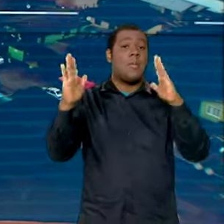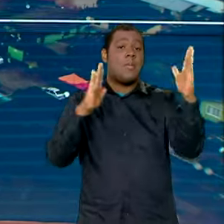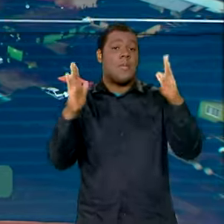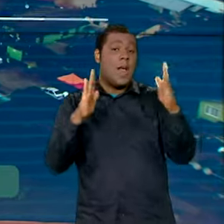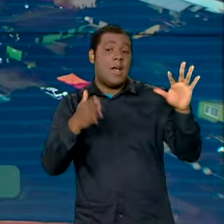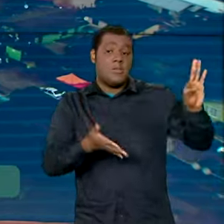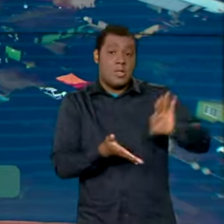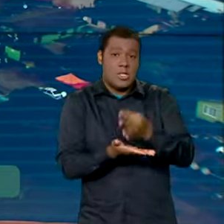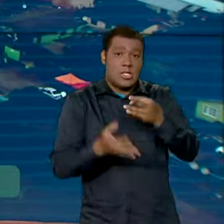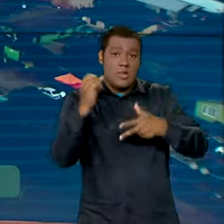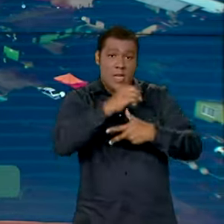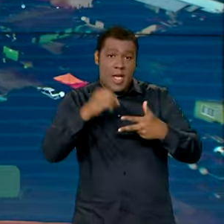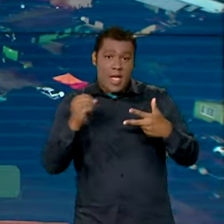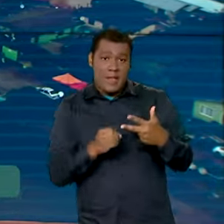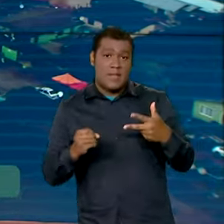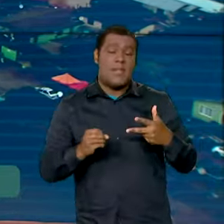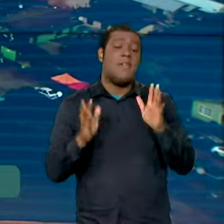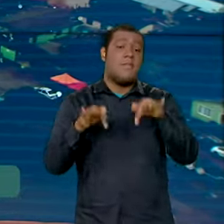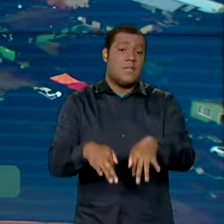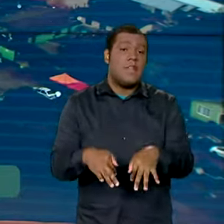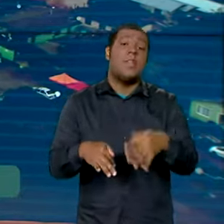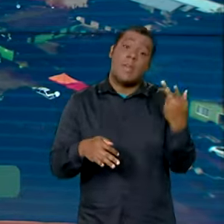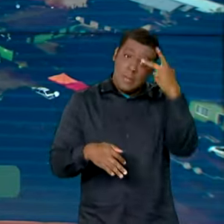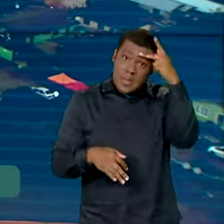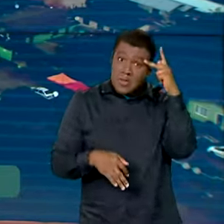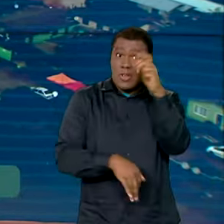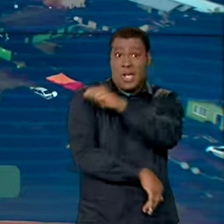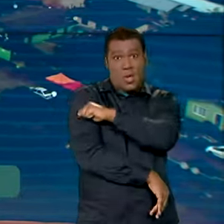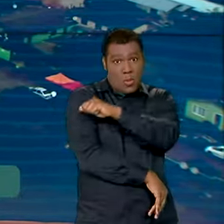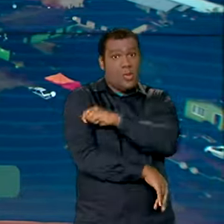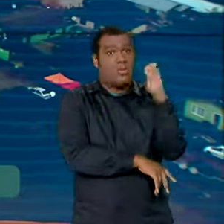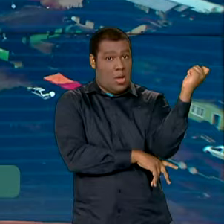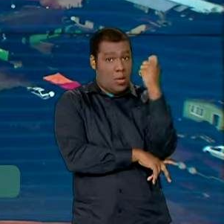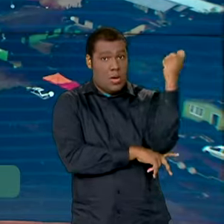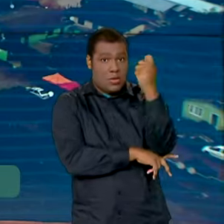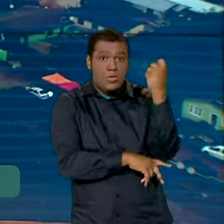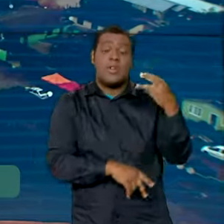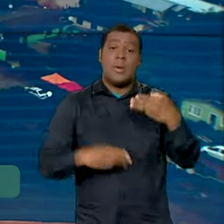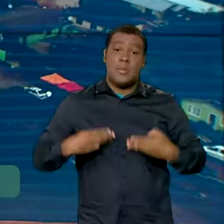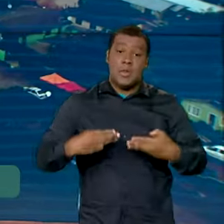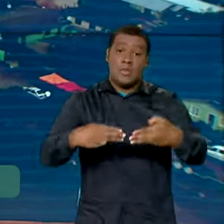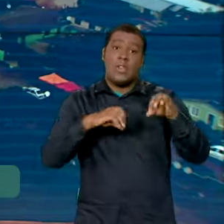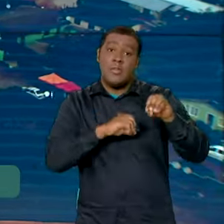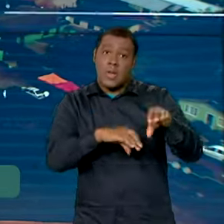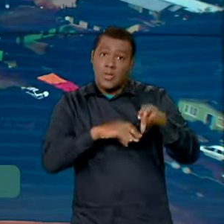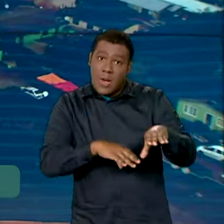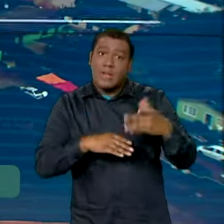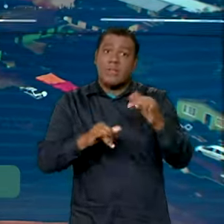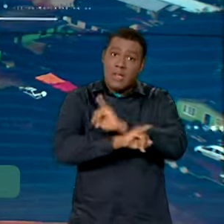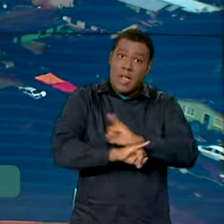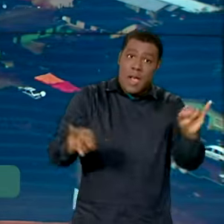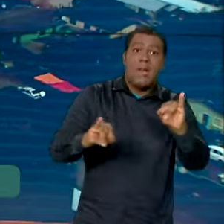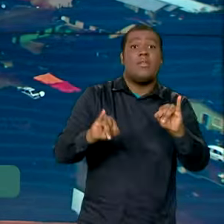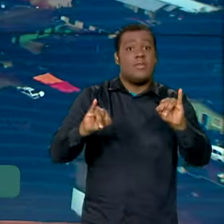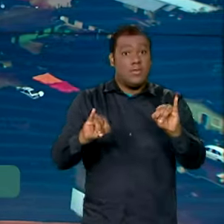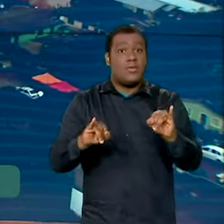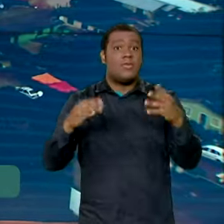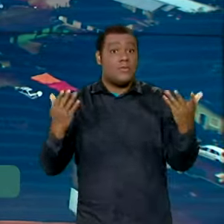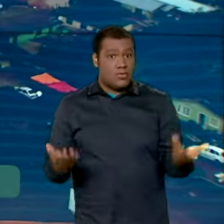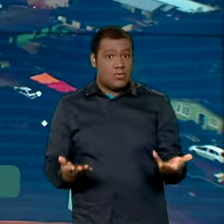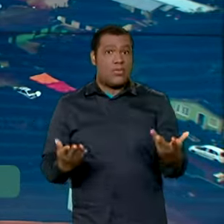para estudantes gaúchos. O Ministério da Educação prorrogou o prazo para esse público por conta das enchentes e da